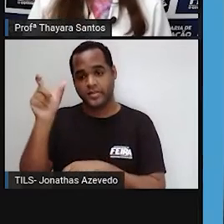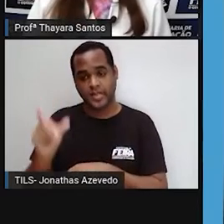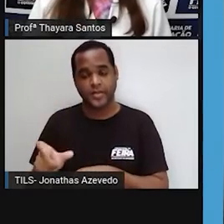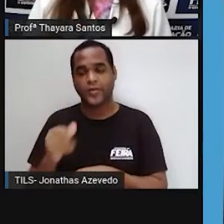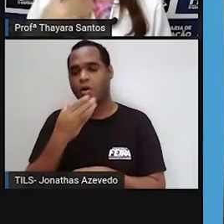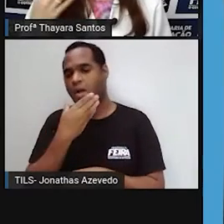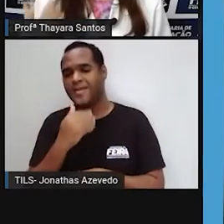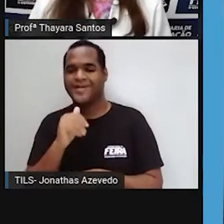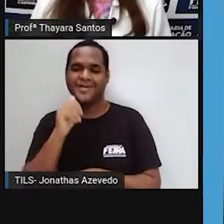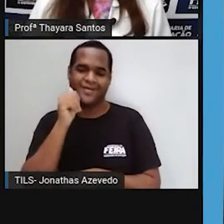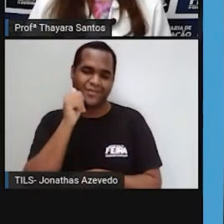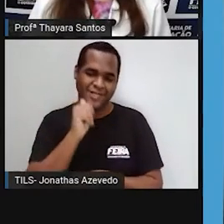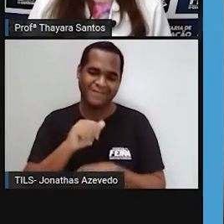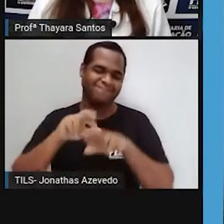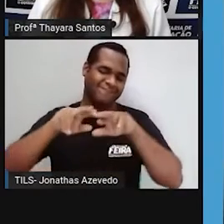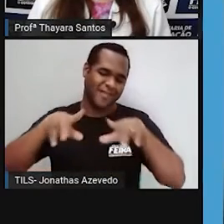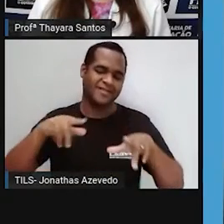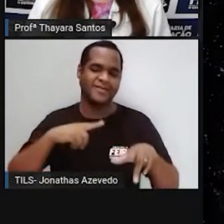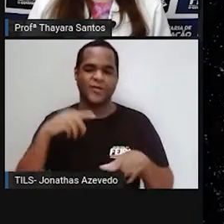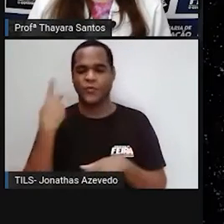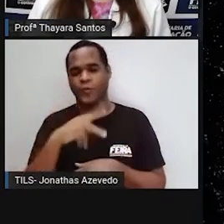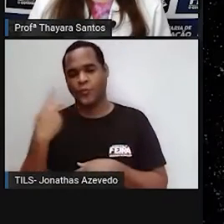nossas ações, das ações humanas.